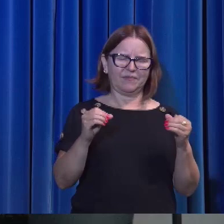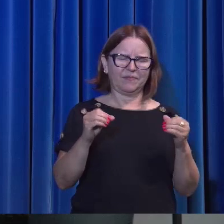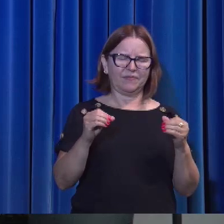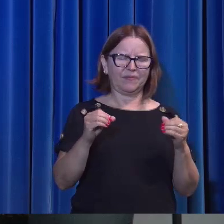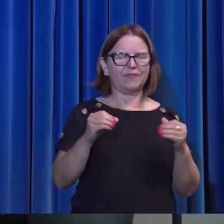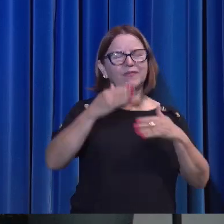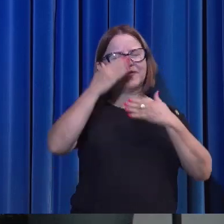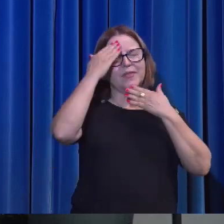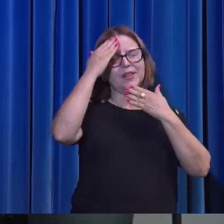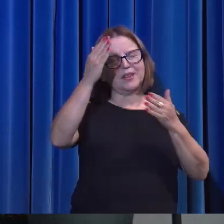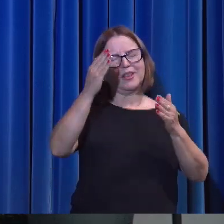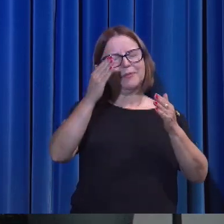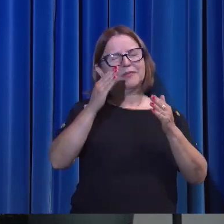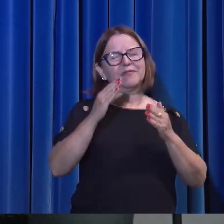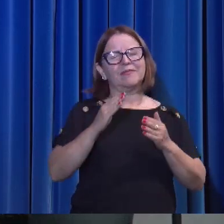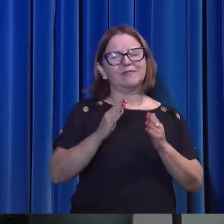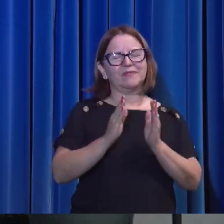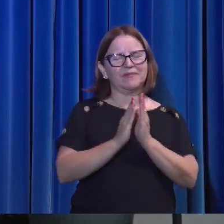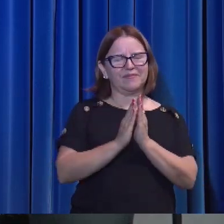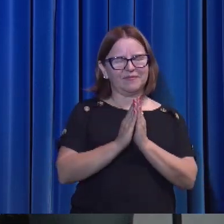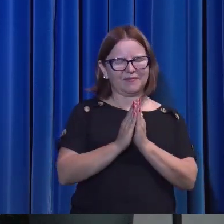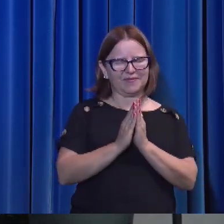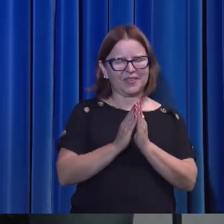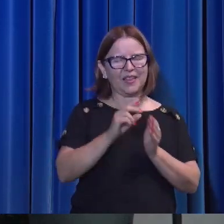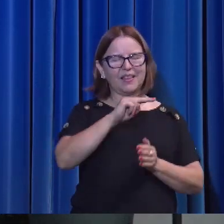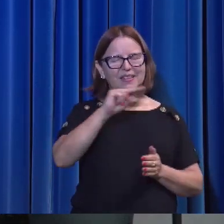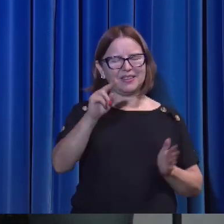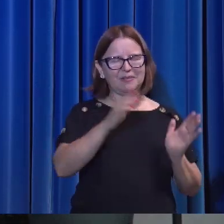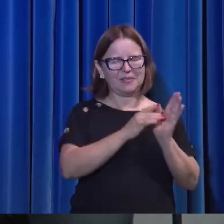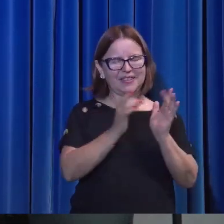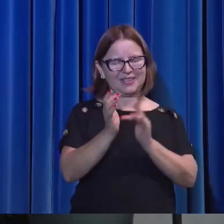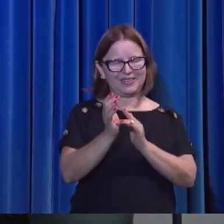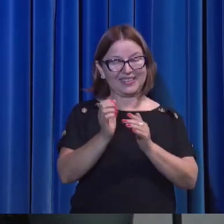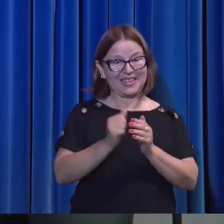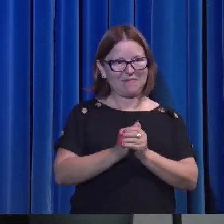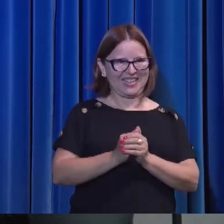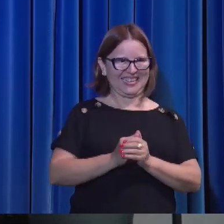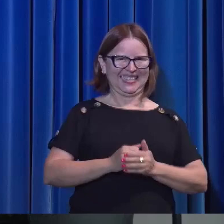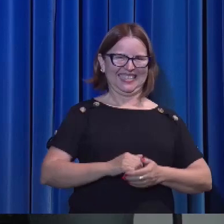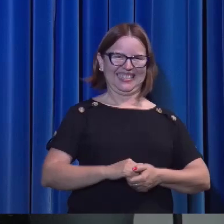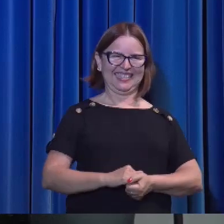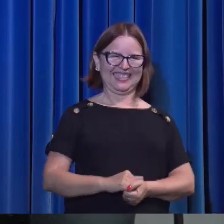agradecidos. Em nome de Jesus. Amém.